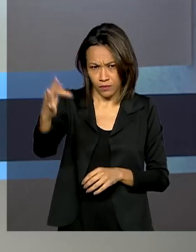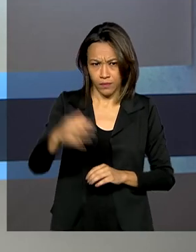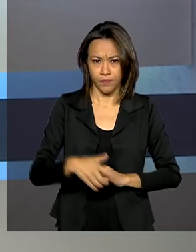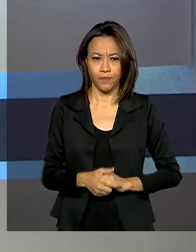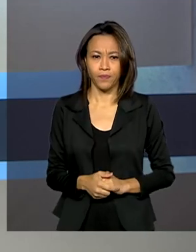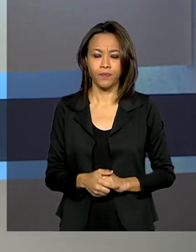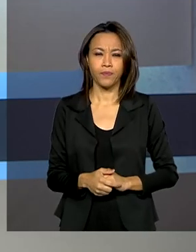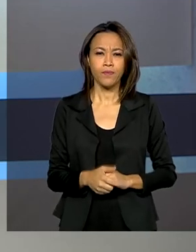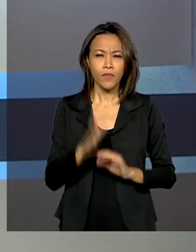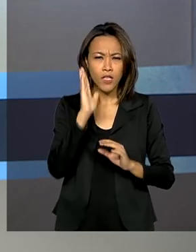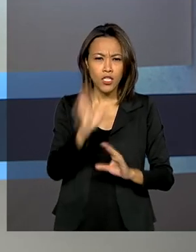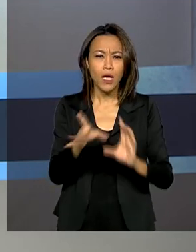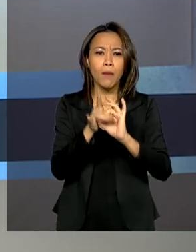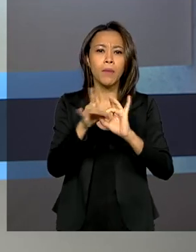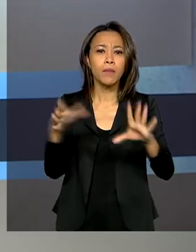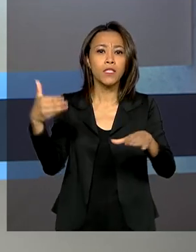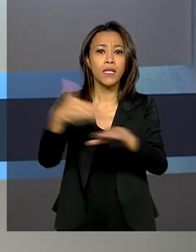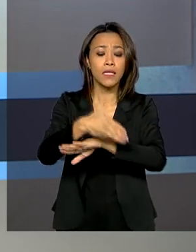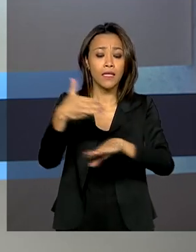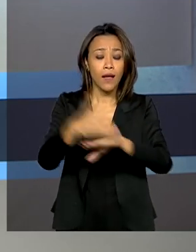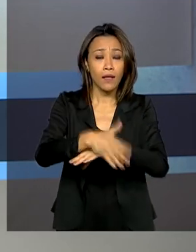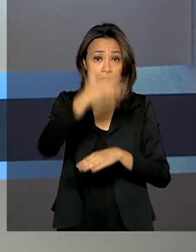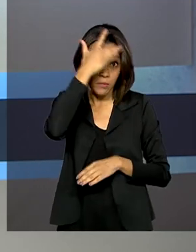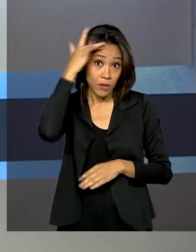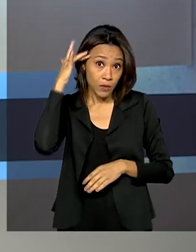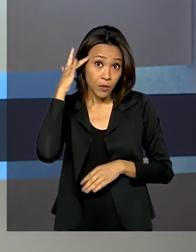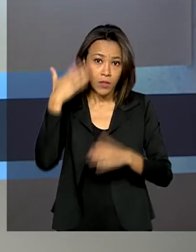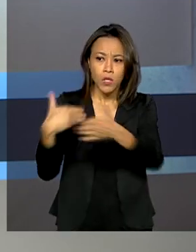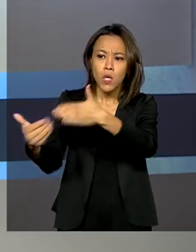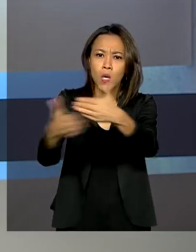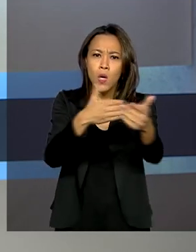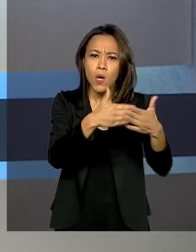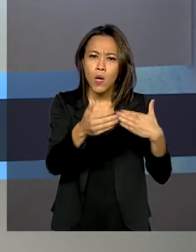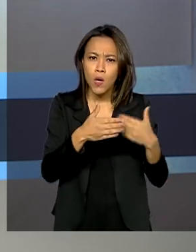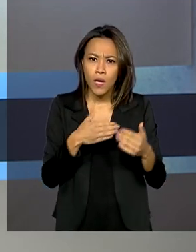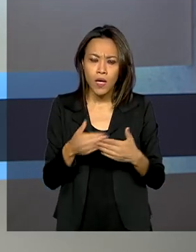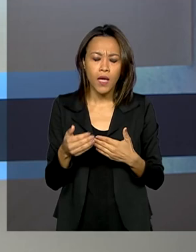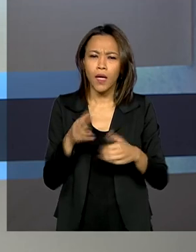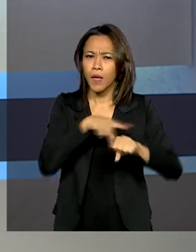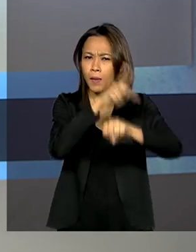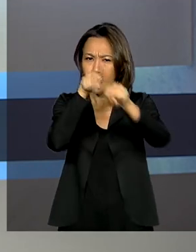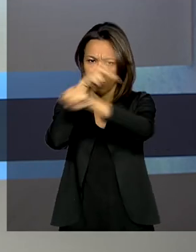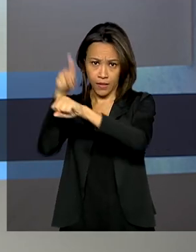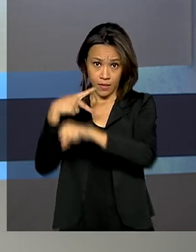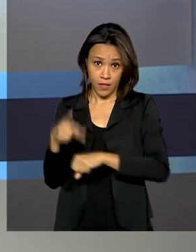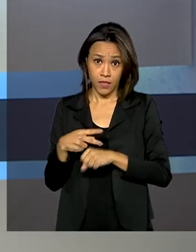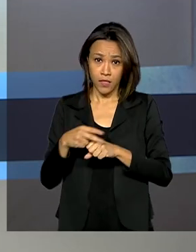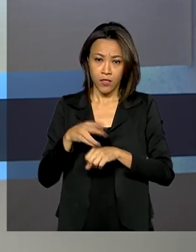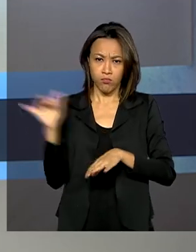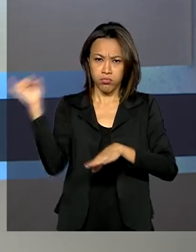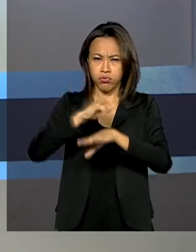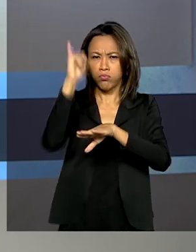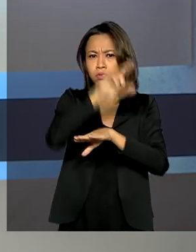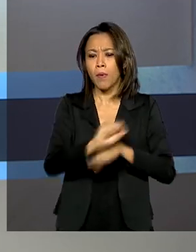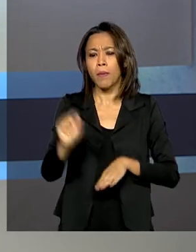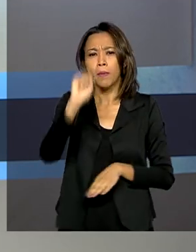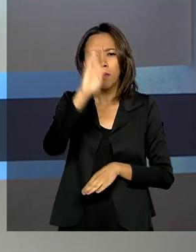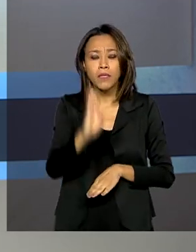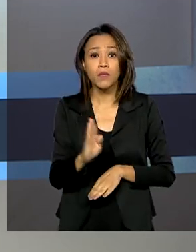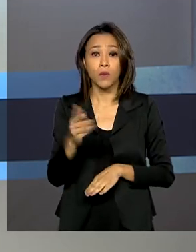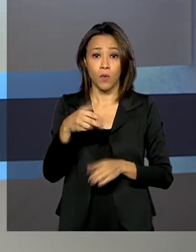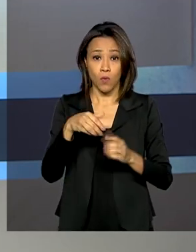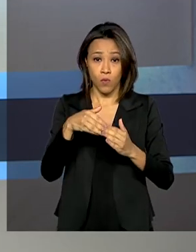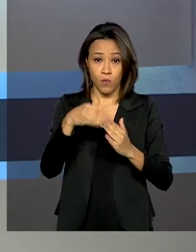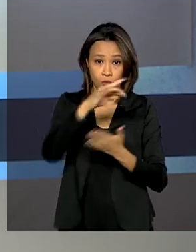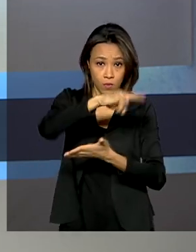Está autorizada a entrada de estrangeiros de qualquer nacionalidade em todos os aeroportos do Brasil. Uma portaria do